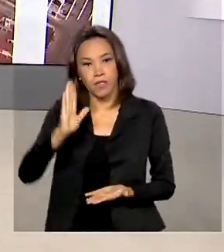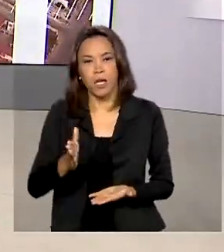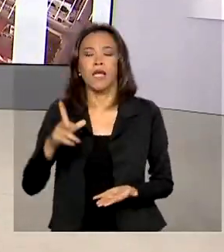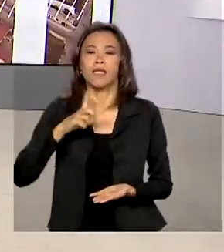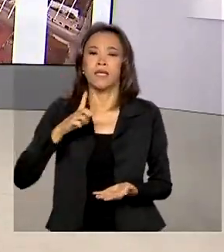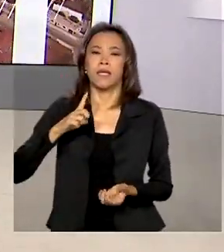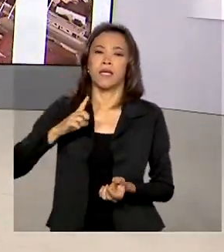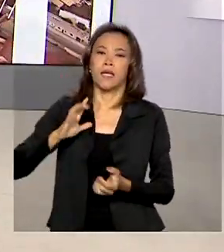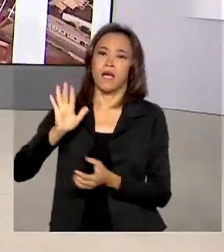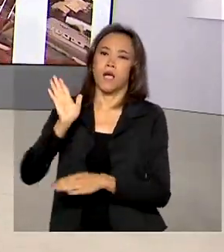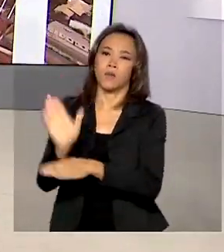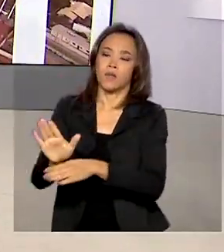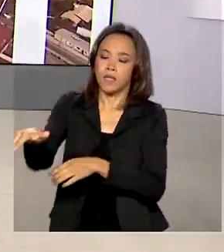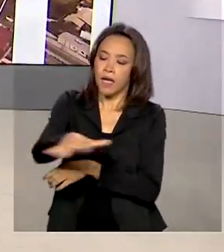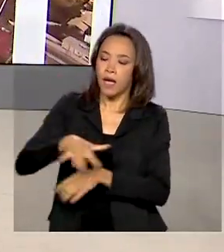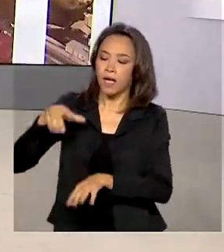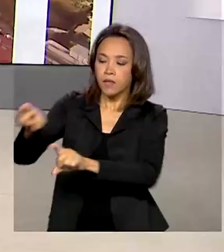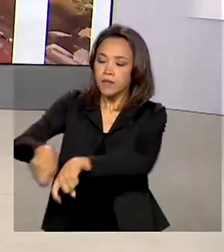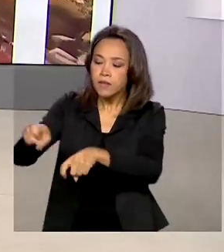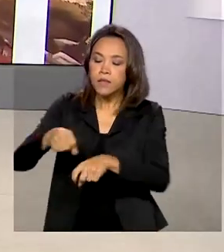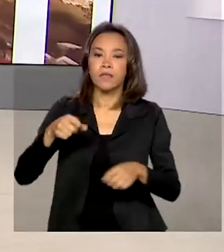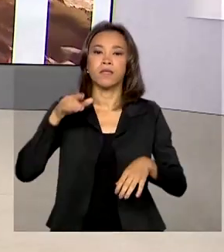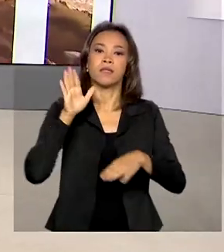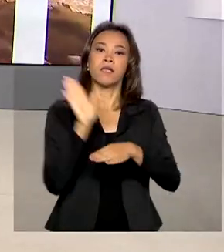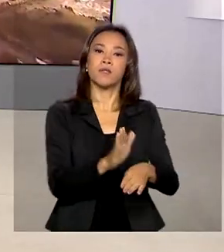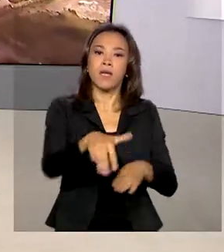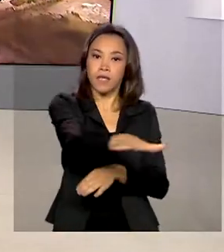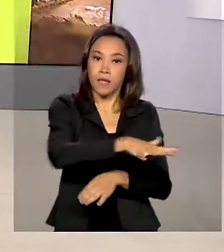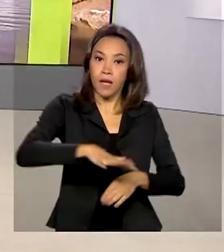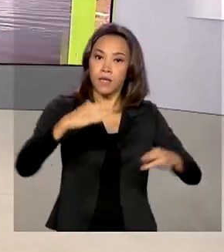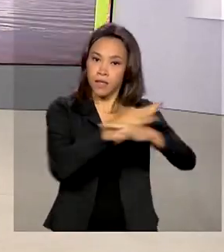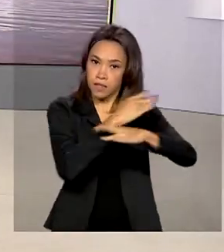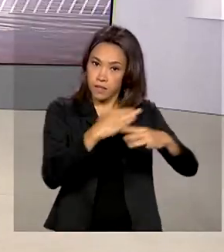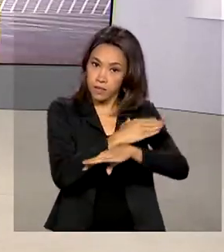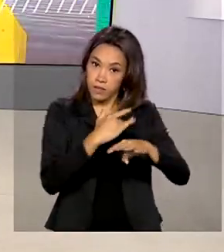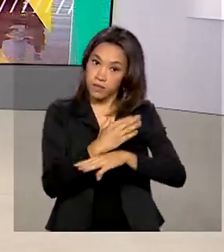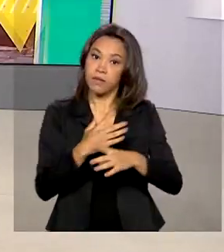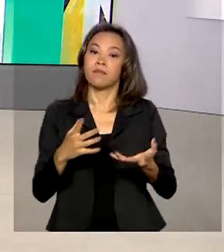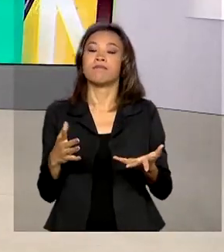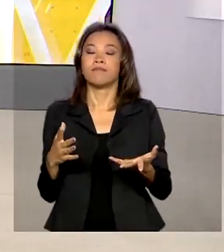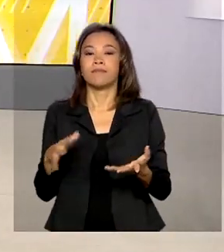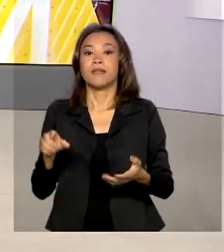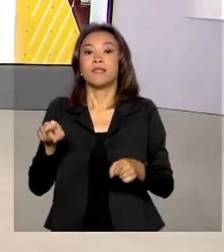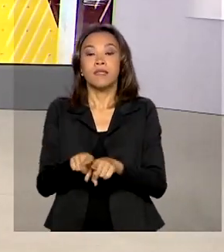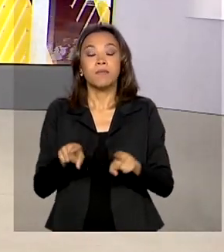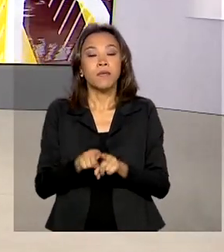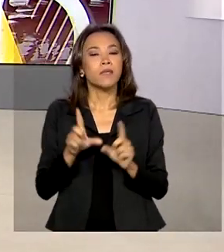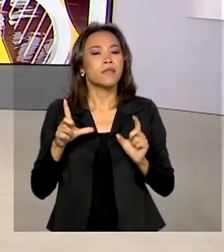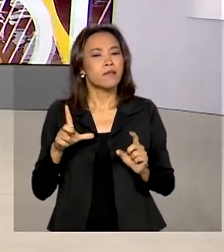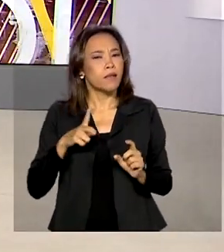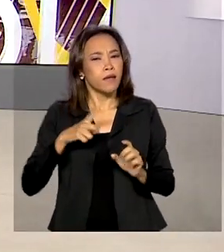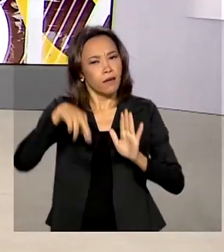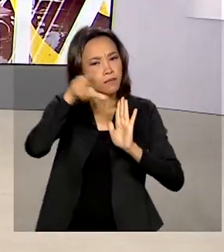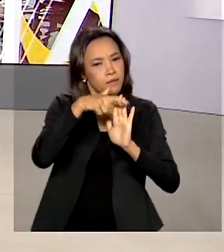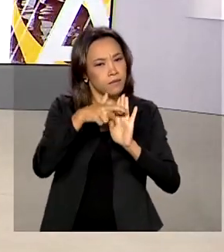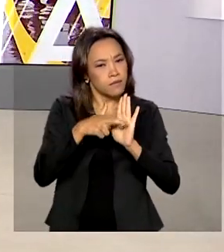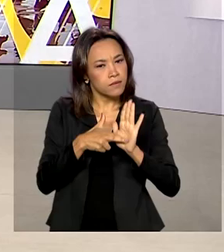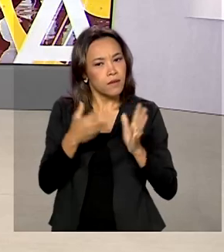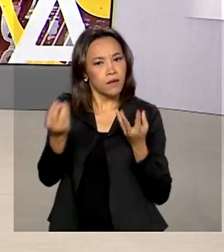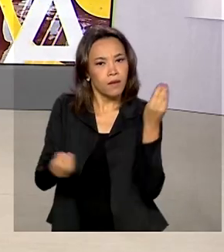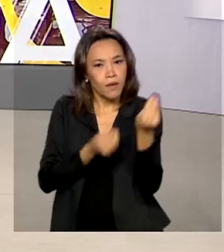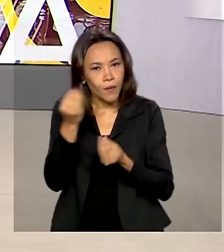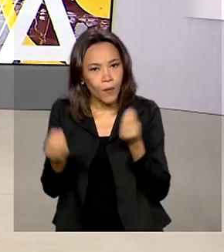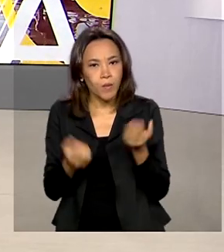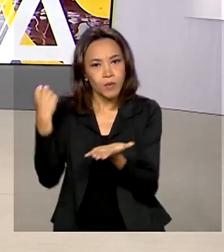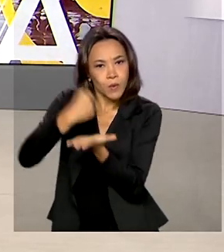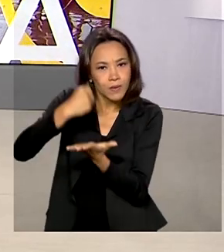as áreas rural e urbana de acordo com as necessidades de moradia de cada região. Também estabelece condições para a execução